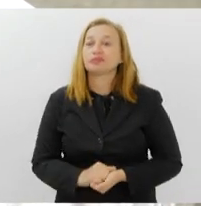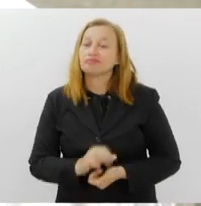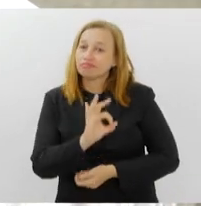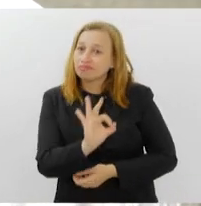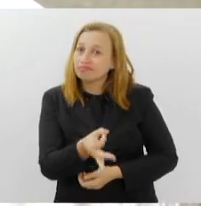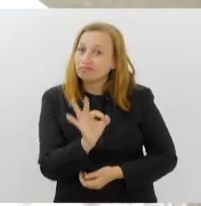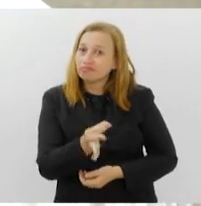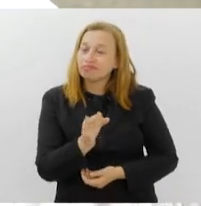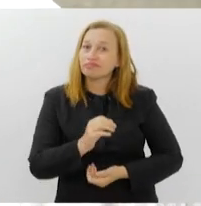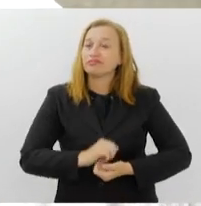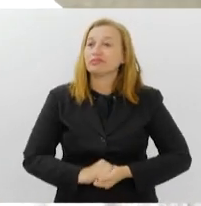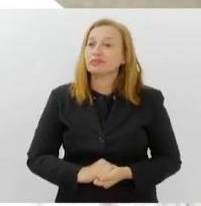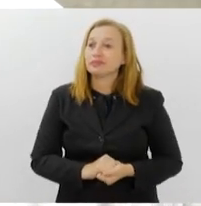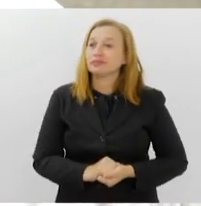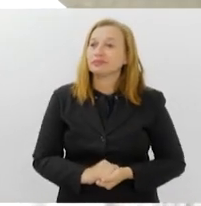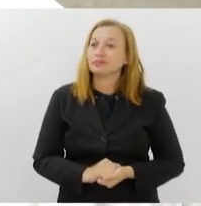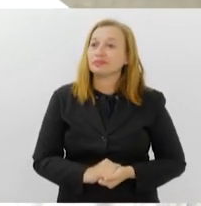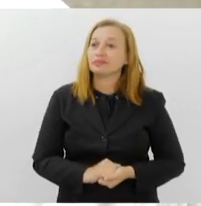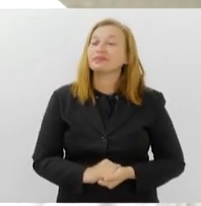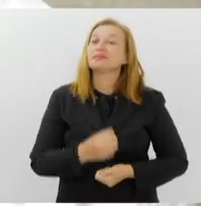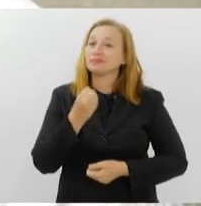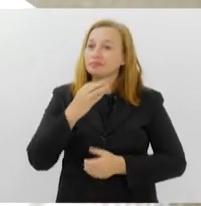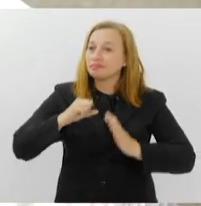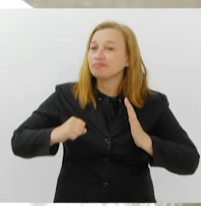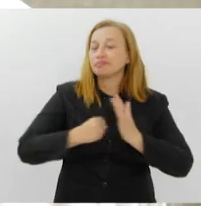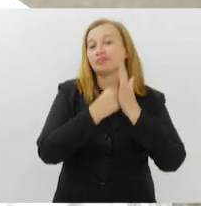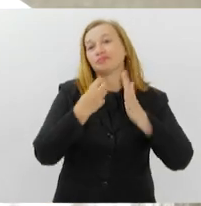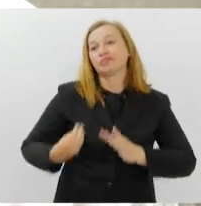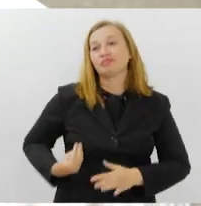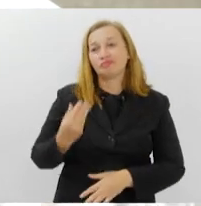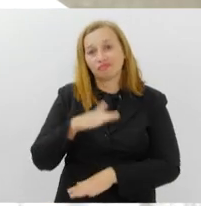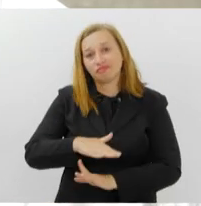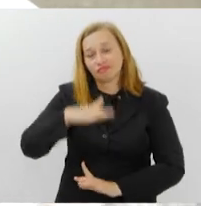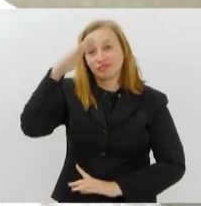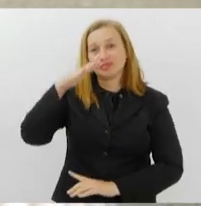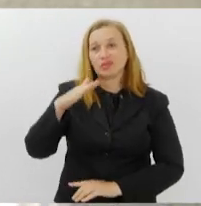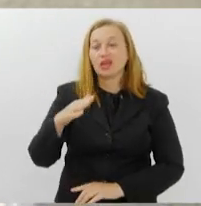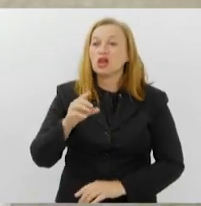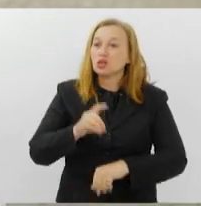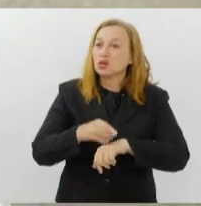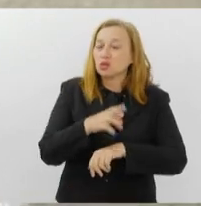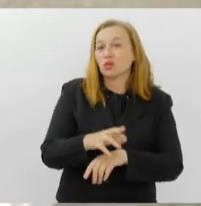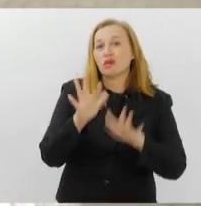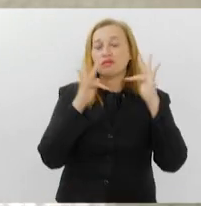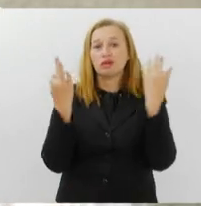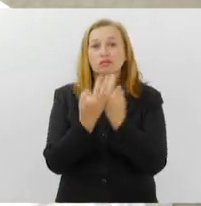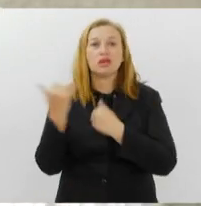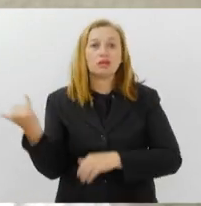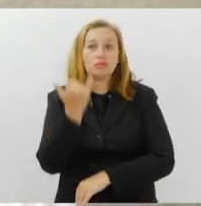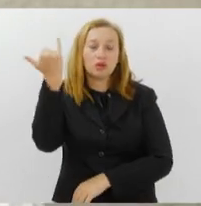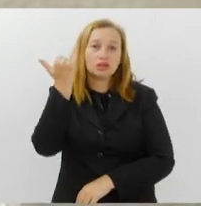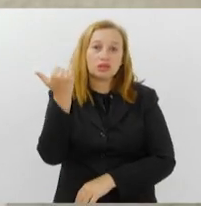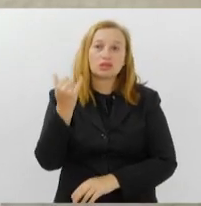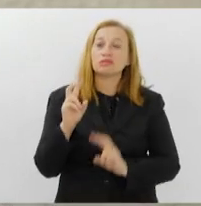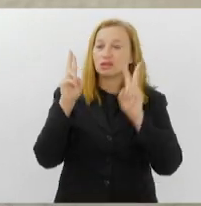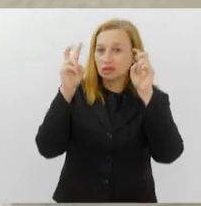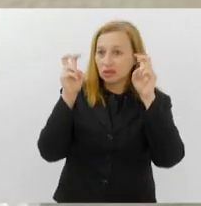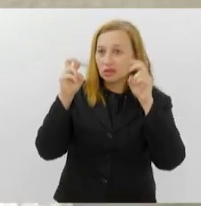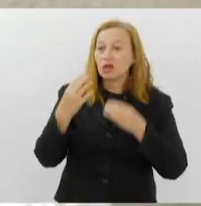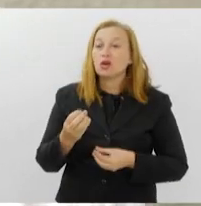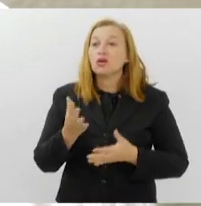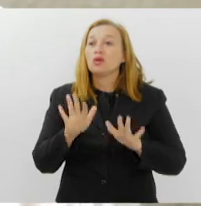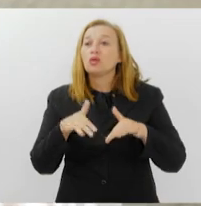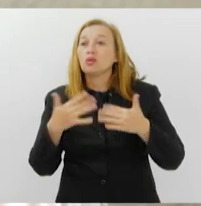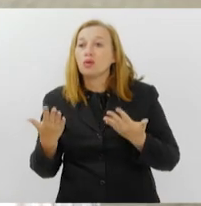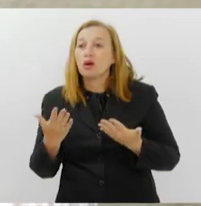certeza, vai ser de bom impacto na vida adulta. Doutora, a família é muito importante se tratando desse tema. Quais